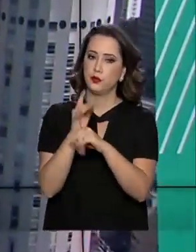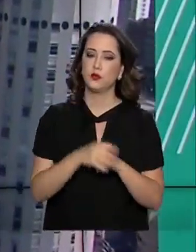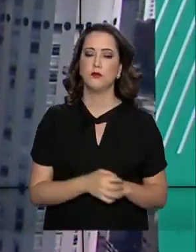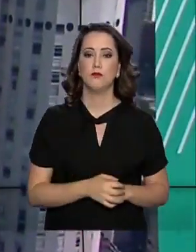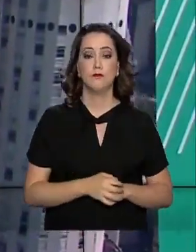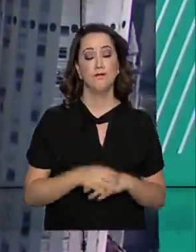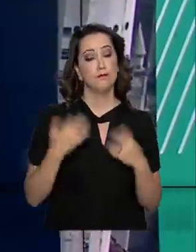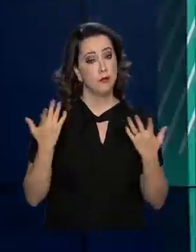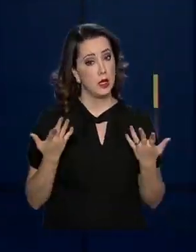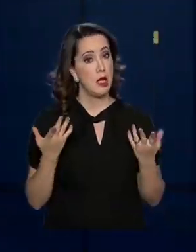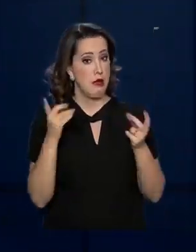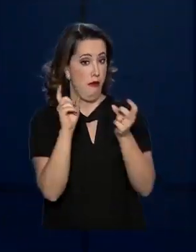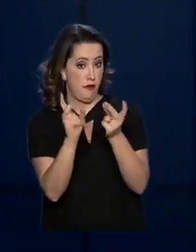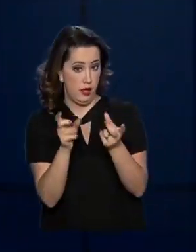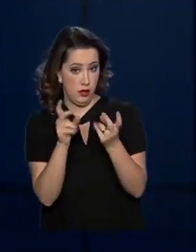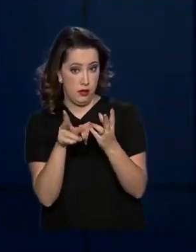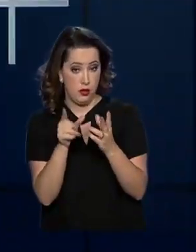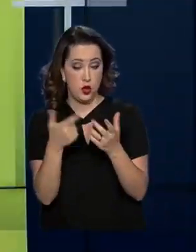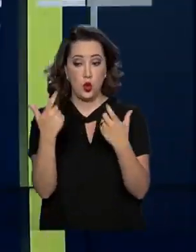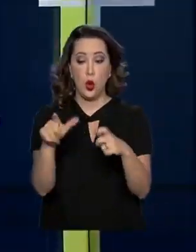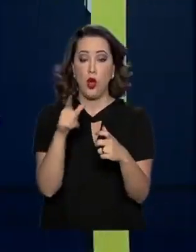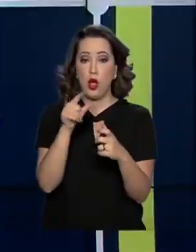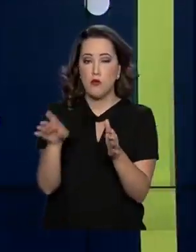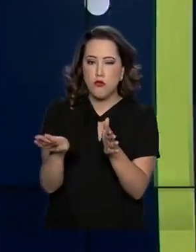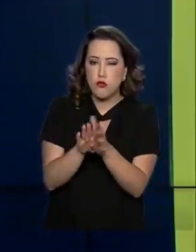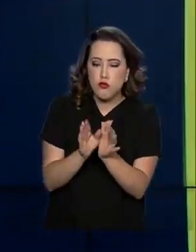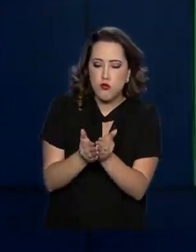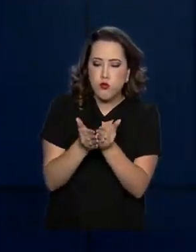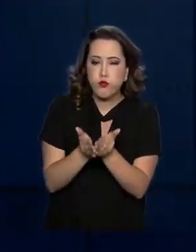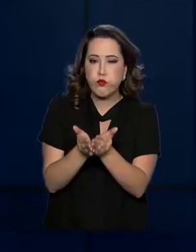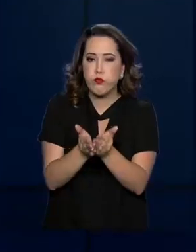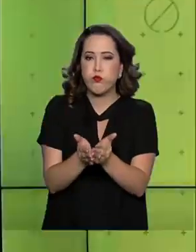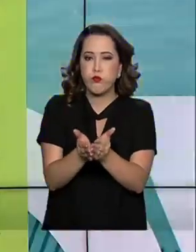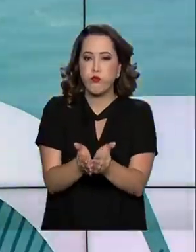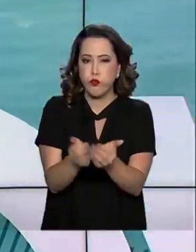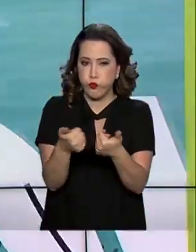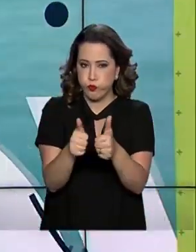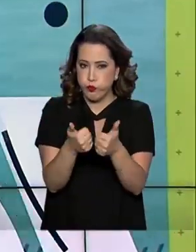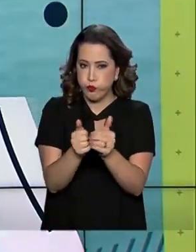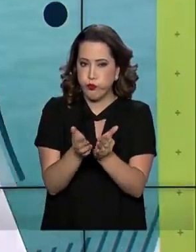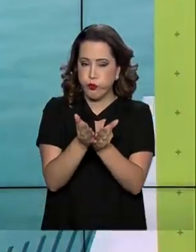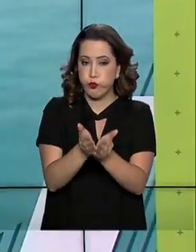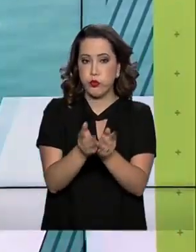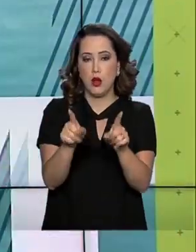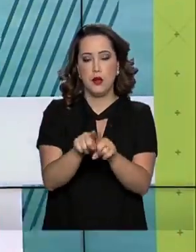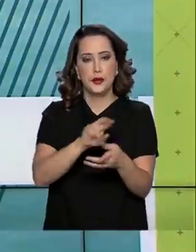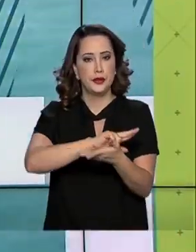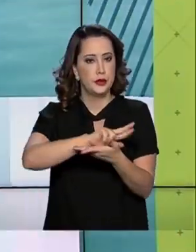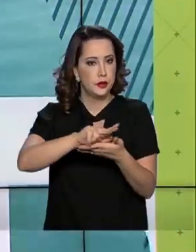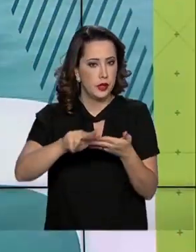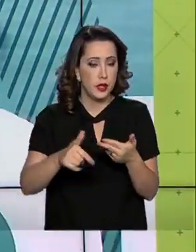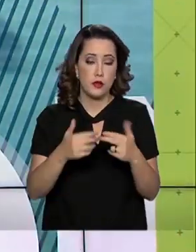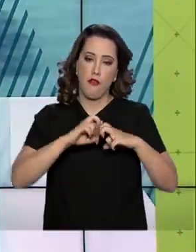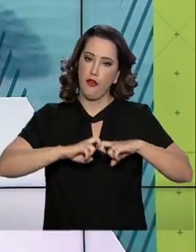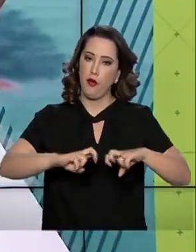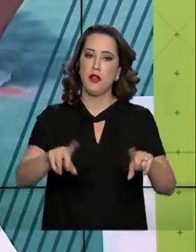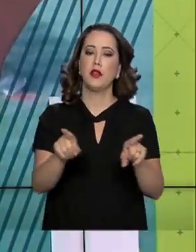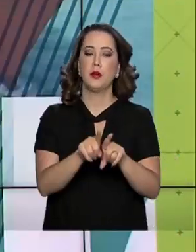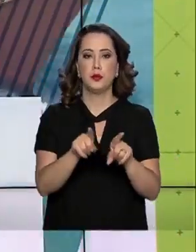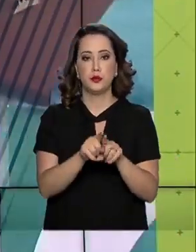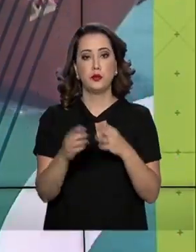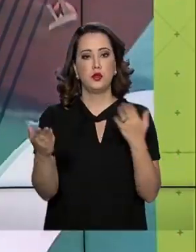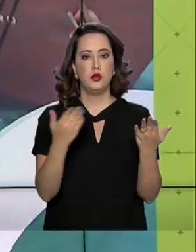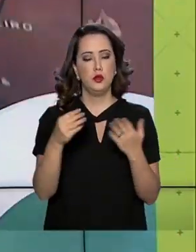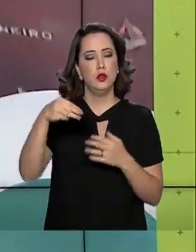Concessões de portos, aeroportos e ferrovias. O Ministério da Infraestrutura fez um balanço das ações da pasta